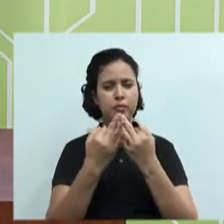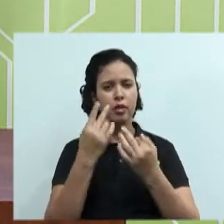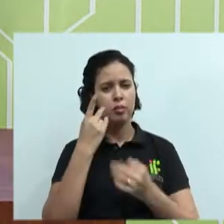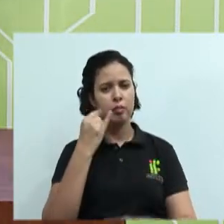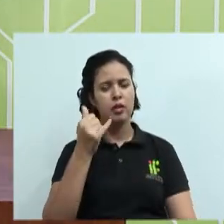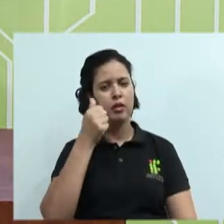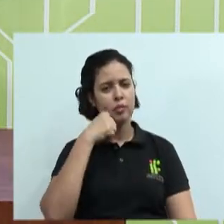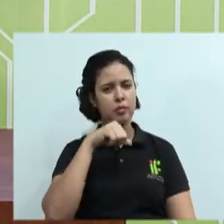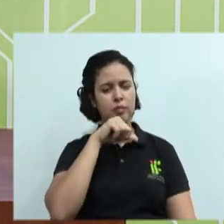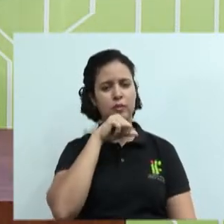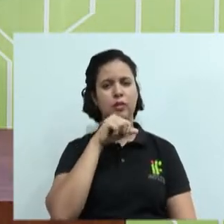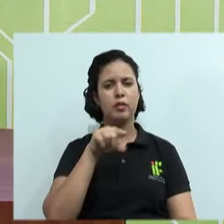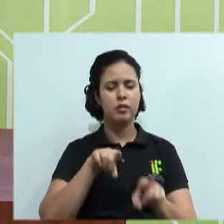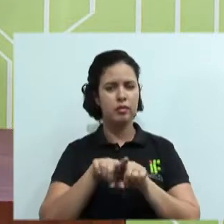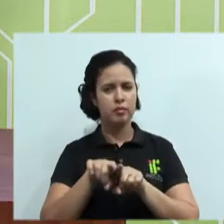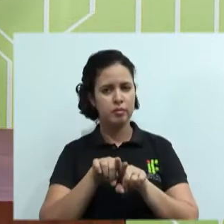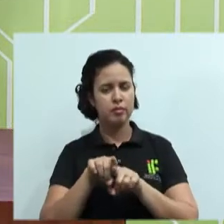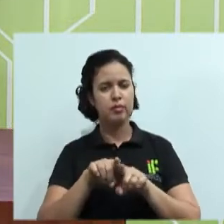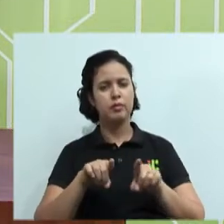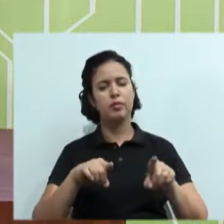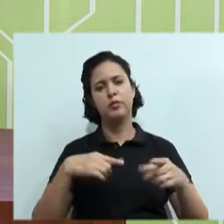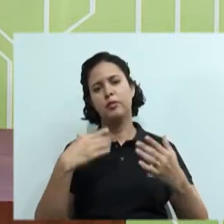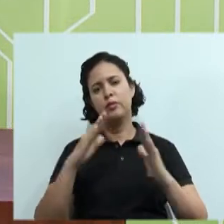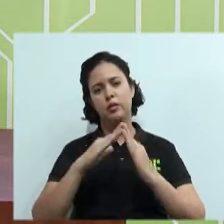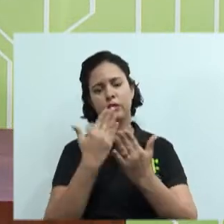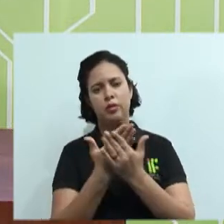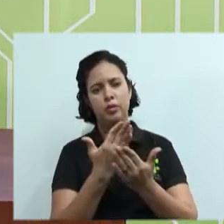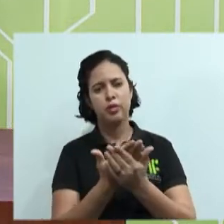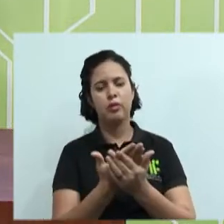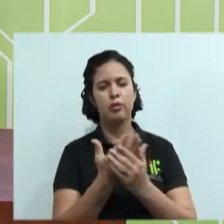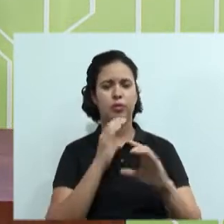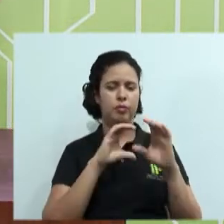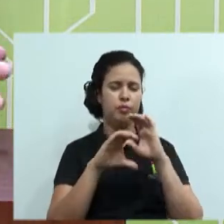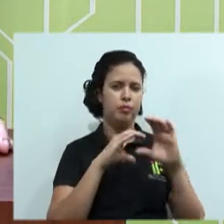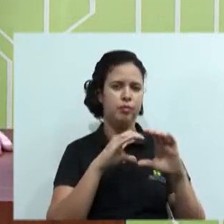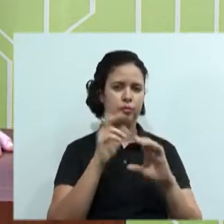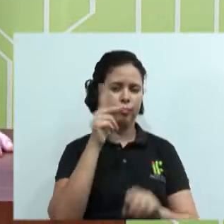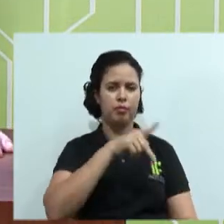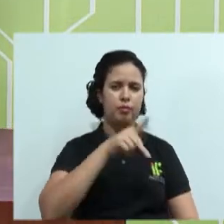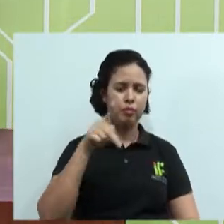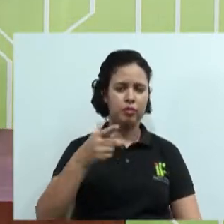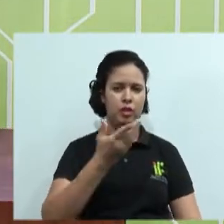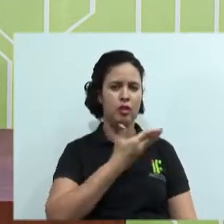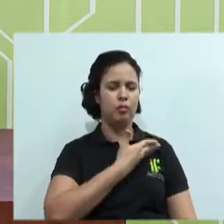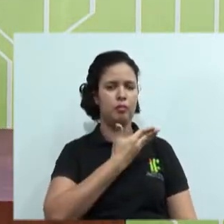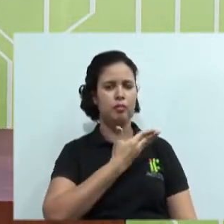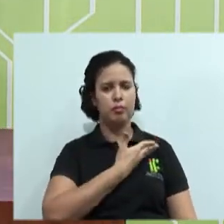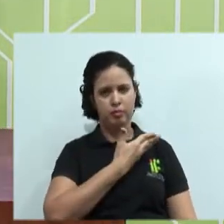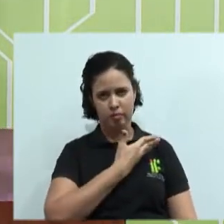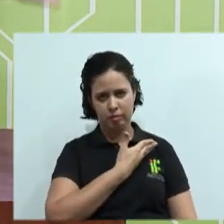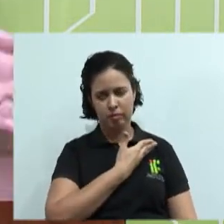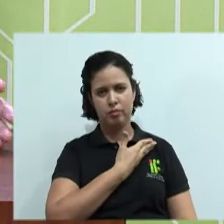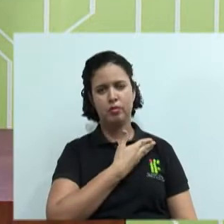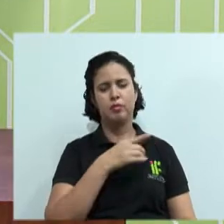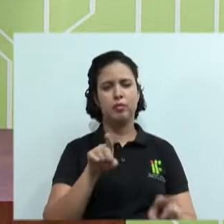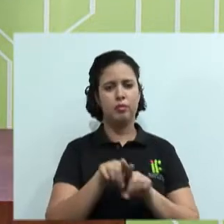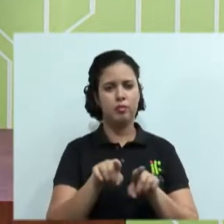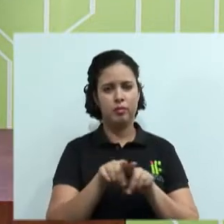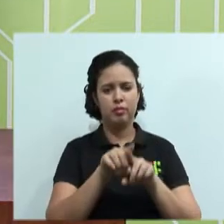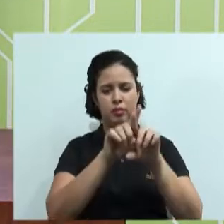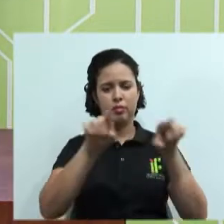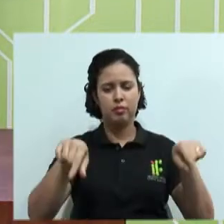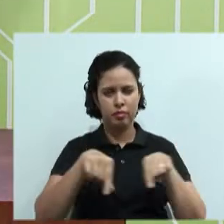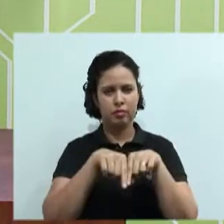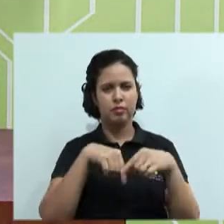irmãos. No trabalho, na escola, você se comunica com seus professores, com os alunos, com seus colegas de classe, com colegas de outras classes.